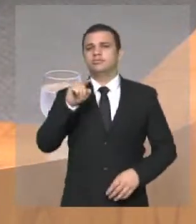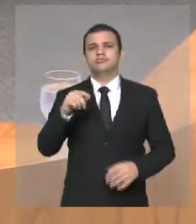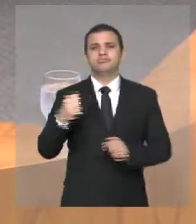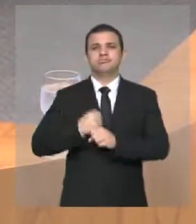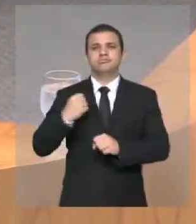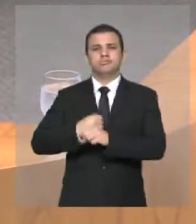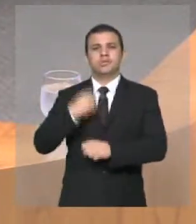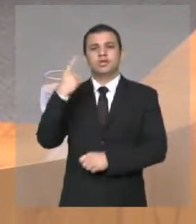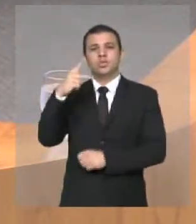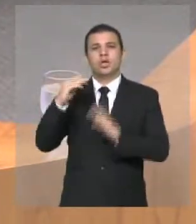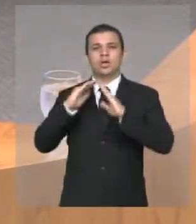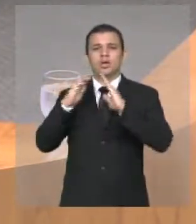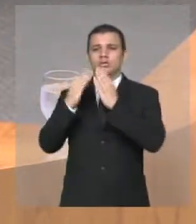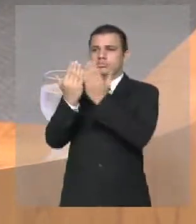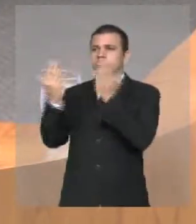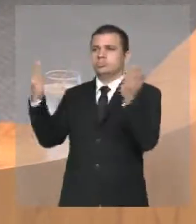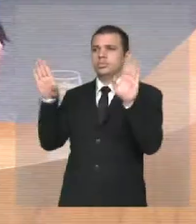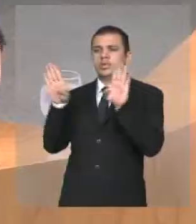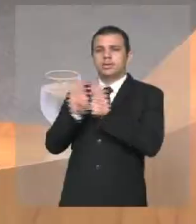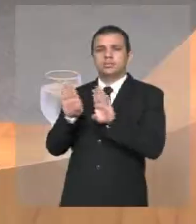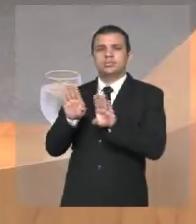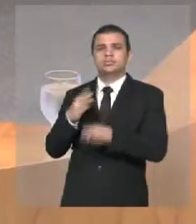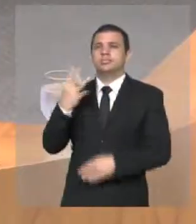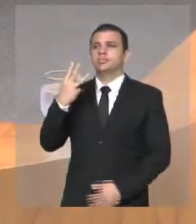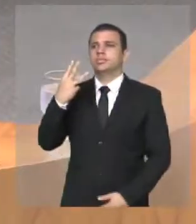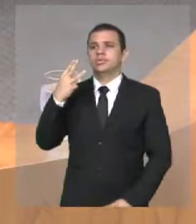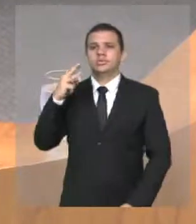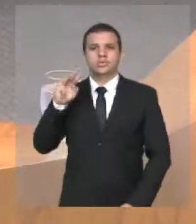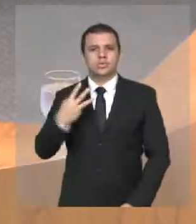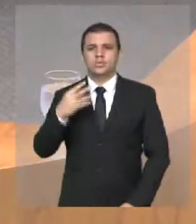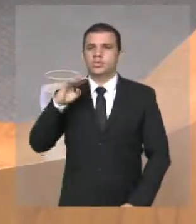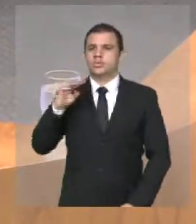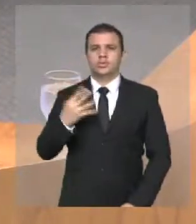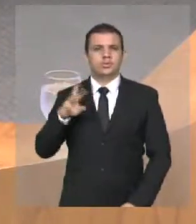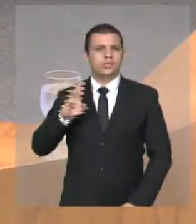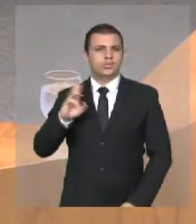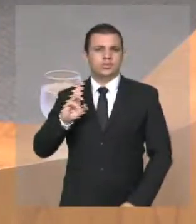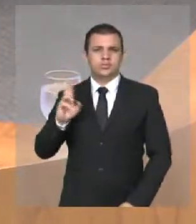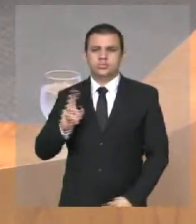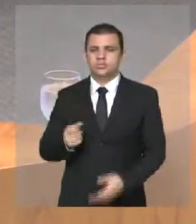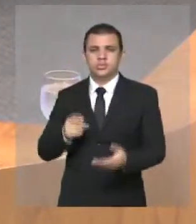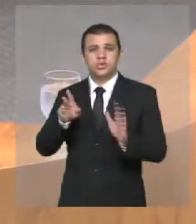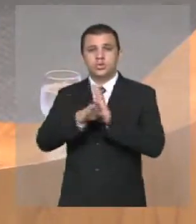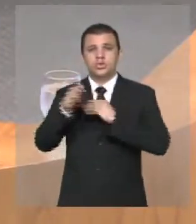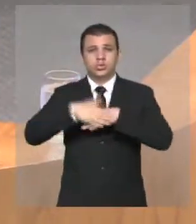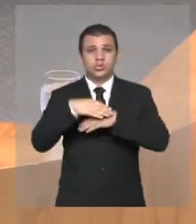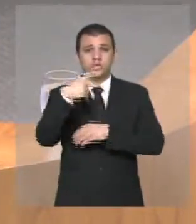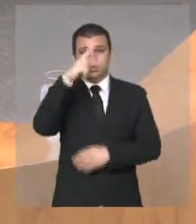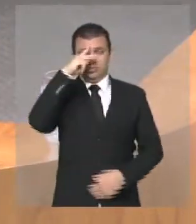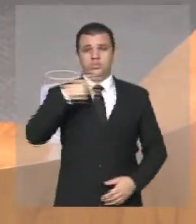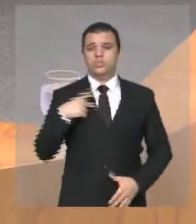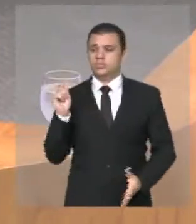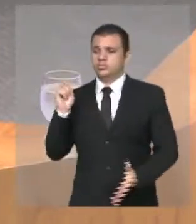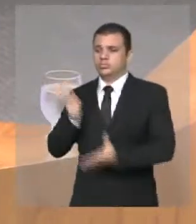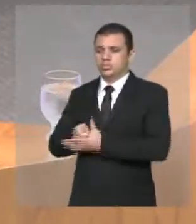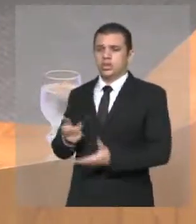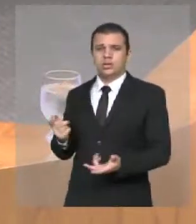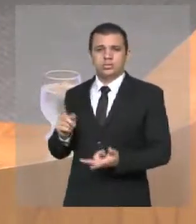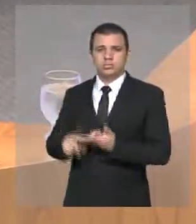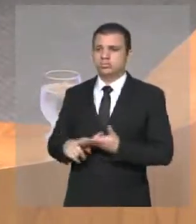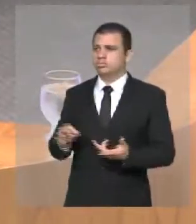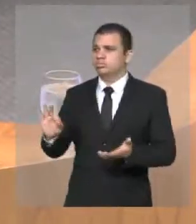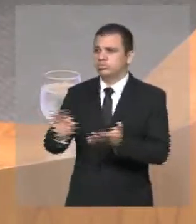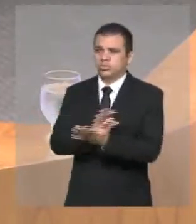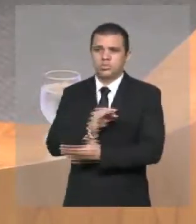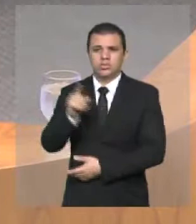quatro, cinco mil reais, você contrata o pedreiro como você quiser, compra o material como você quiser, e constrói a hora que você quiser. E